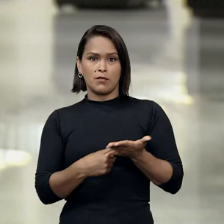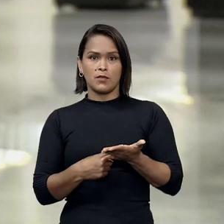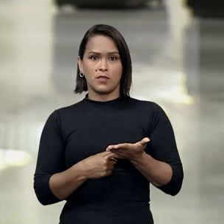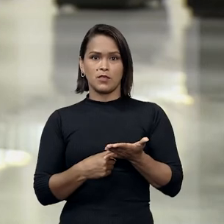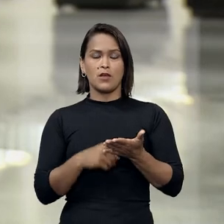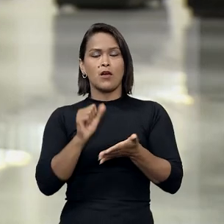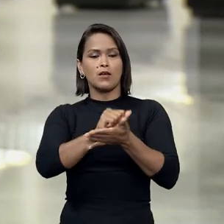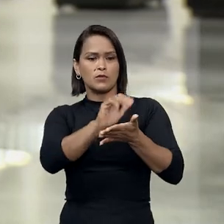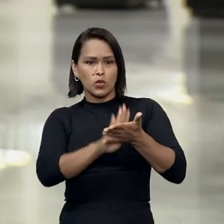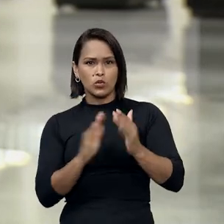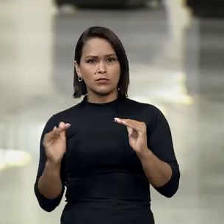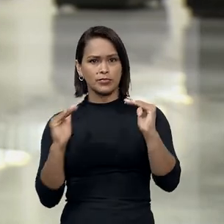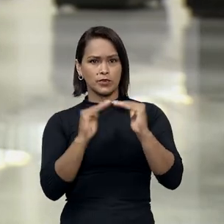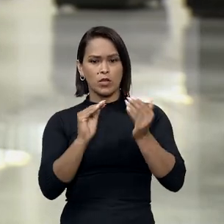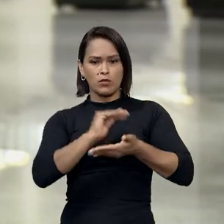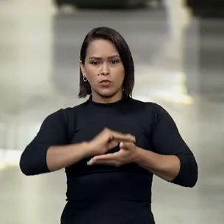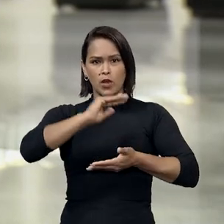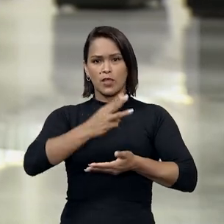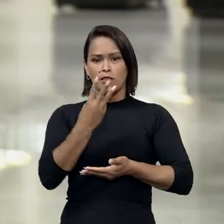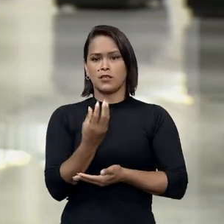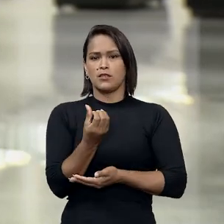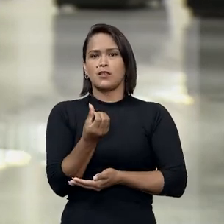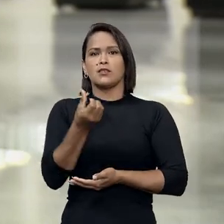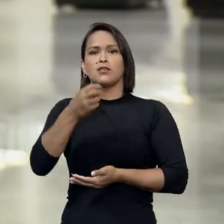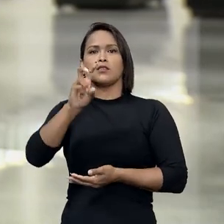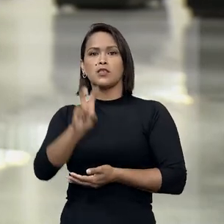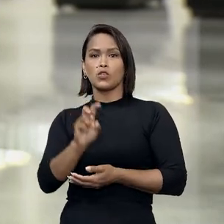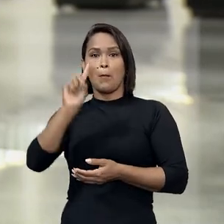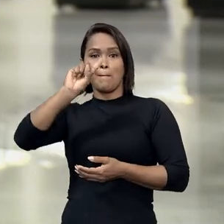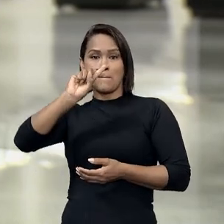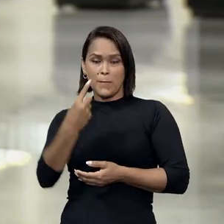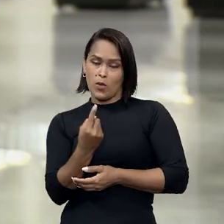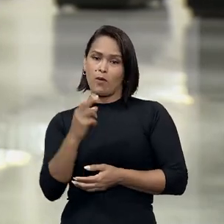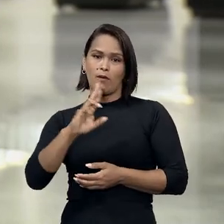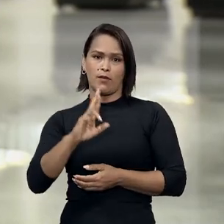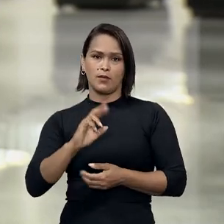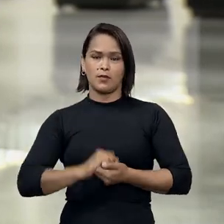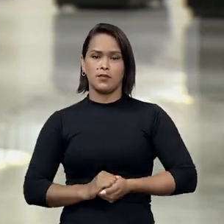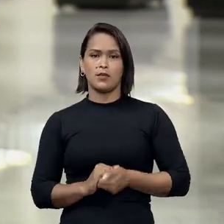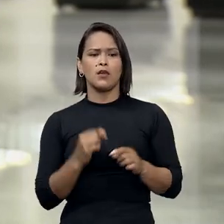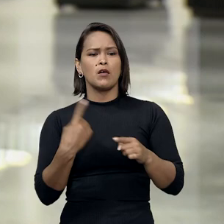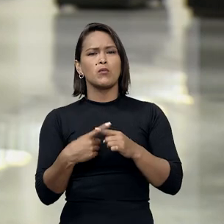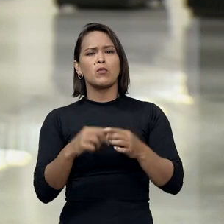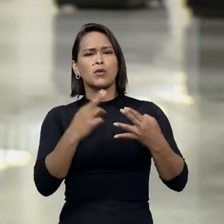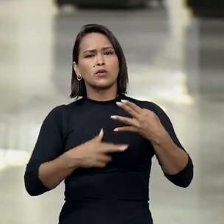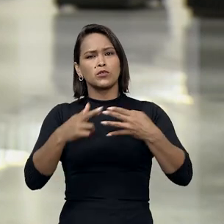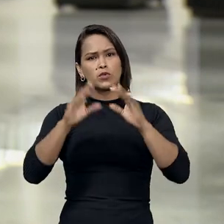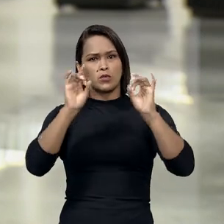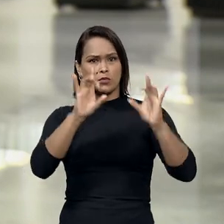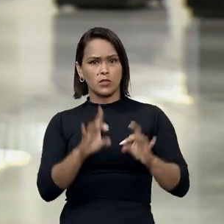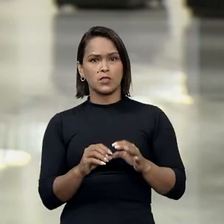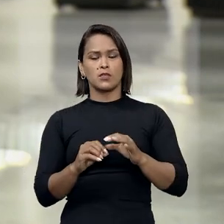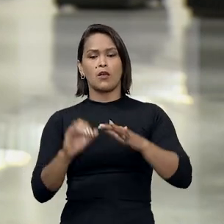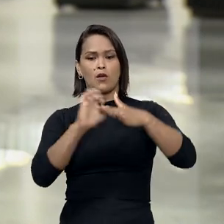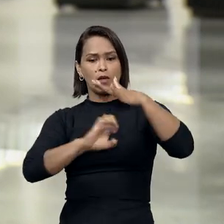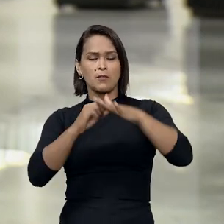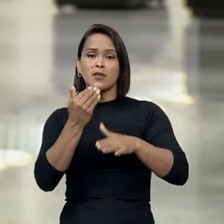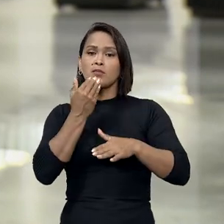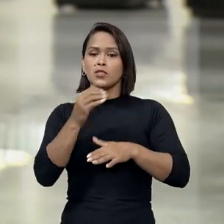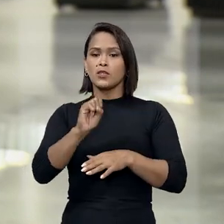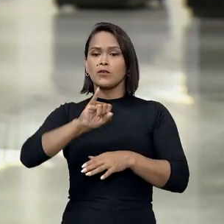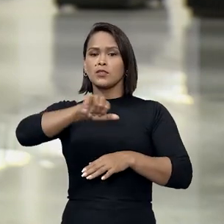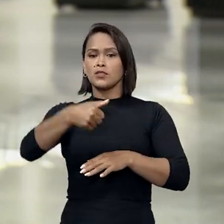a multa combinatória acumulada chegou a 365 mil reais. Por meio de recurso especial, a operadora pediu ao